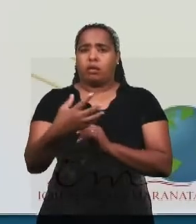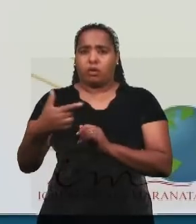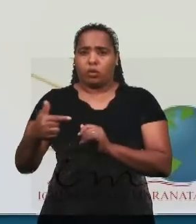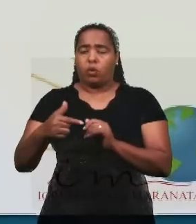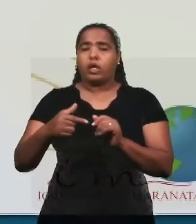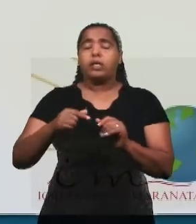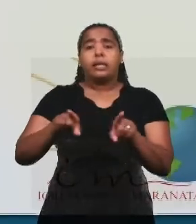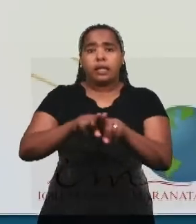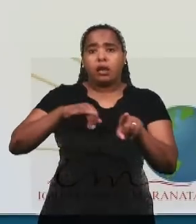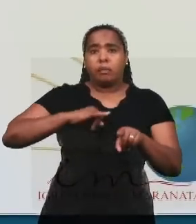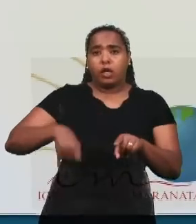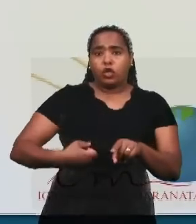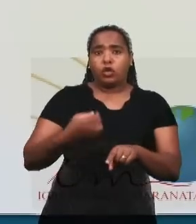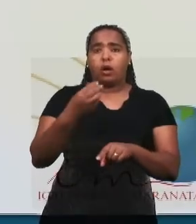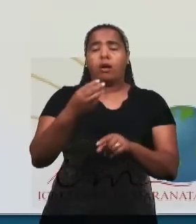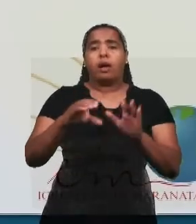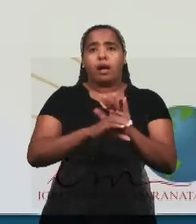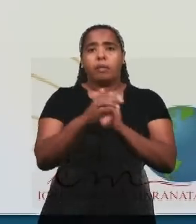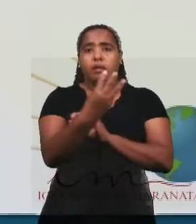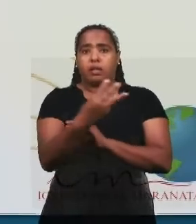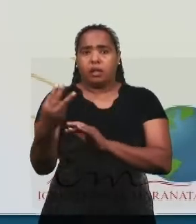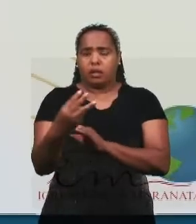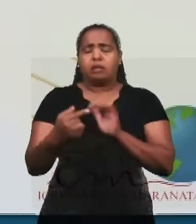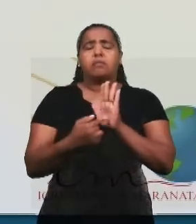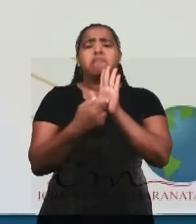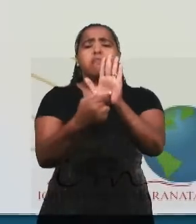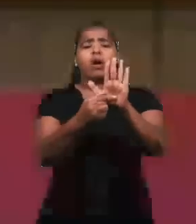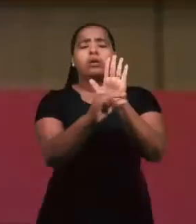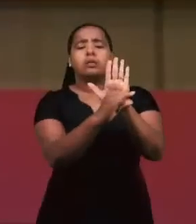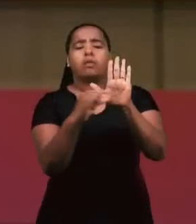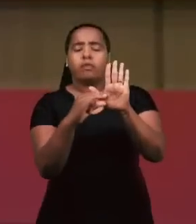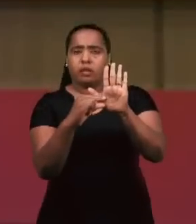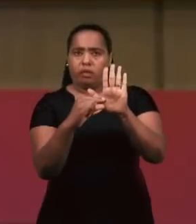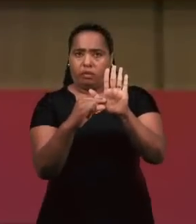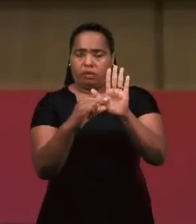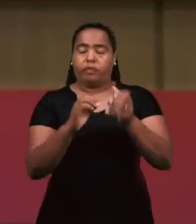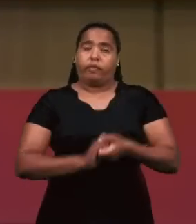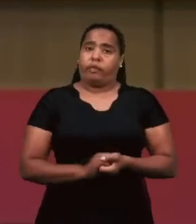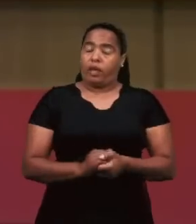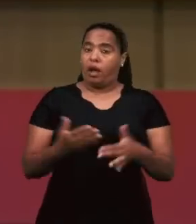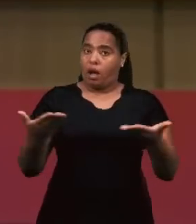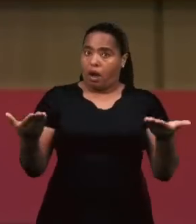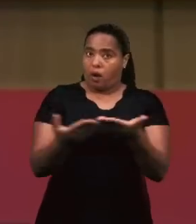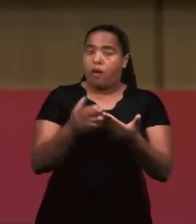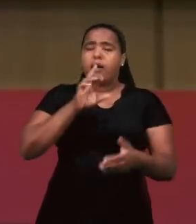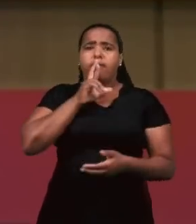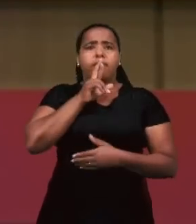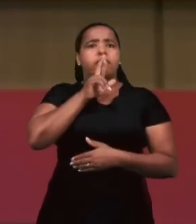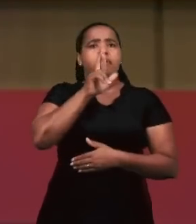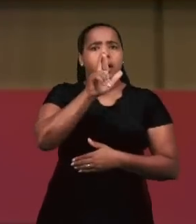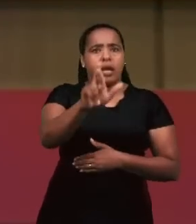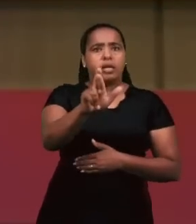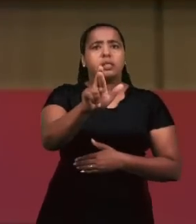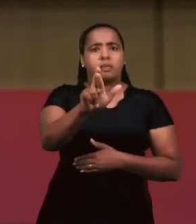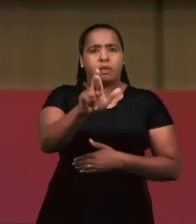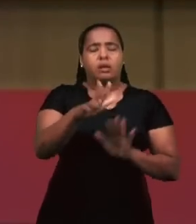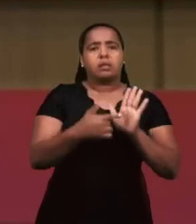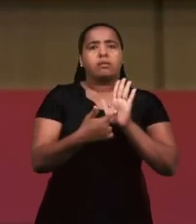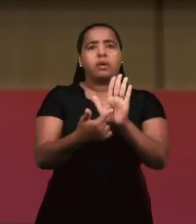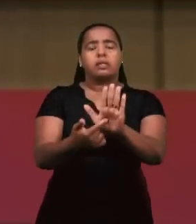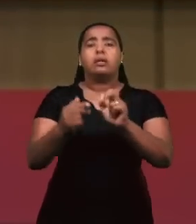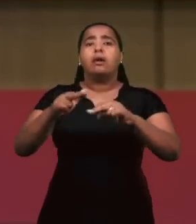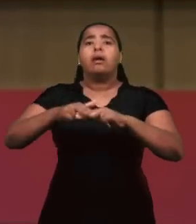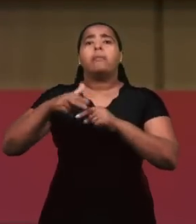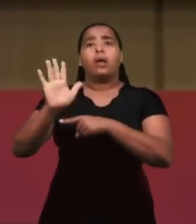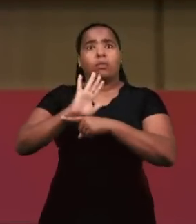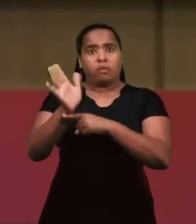versículo. Muito bem. Nós iremos agora passar a resposta, através dos vídeos que